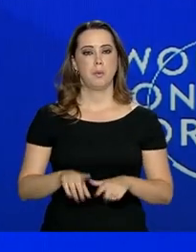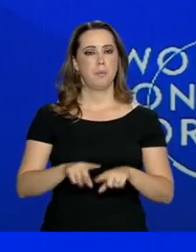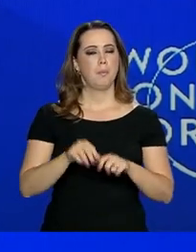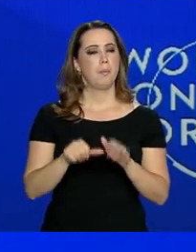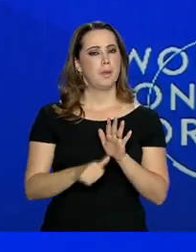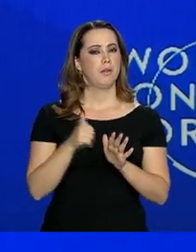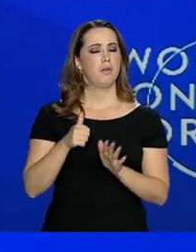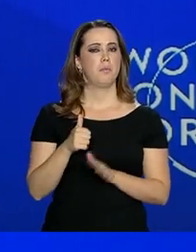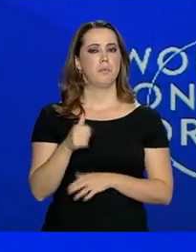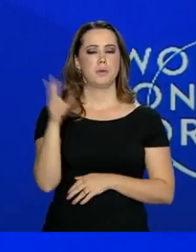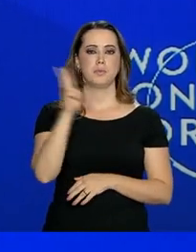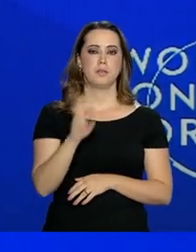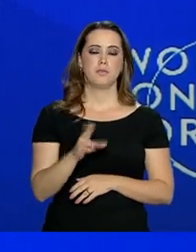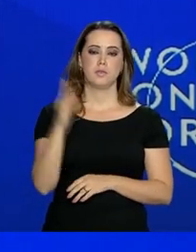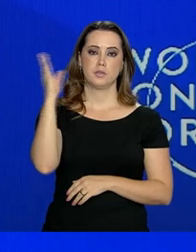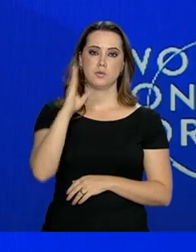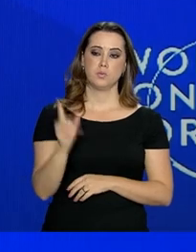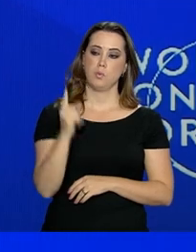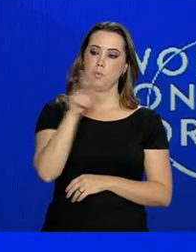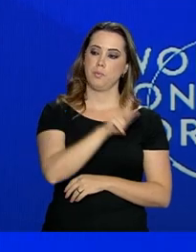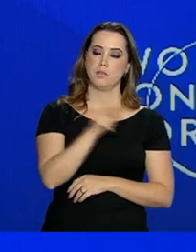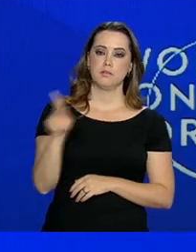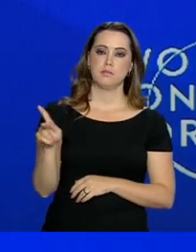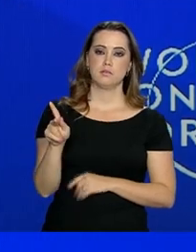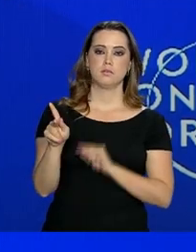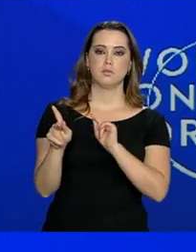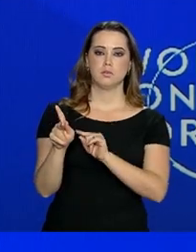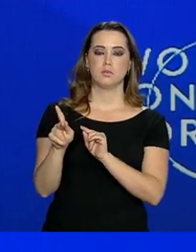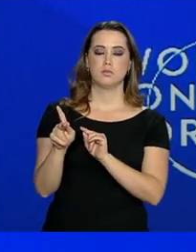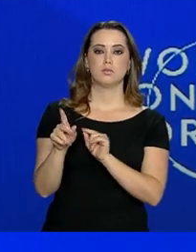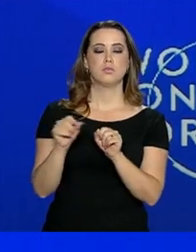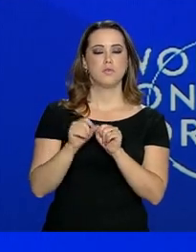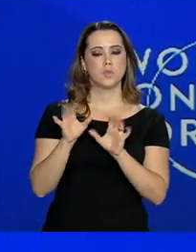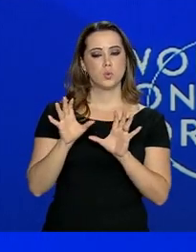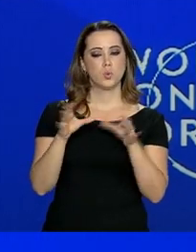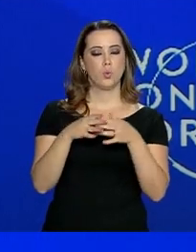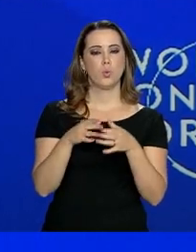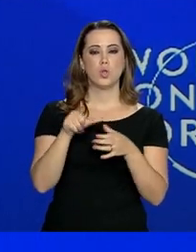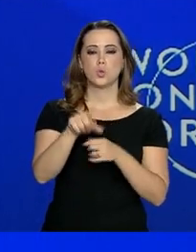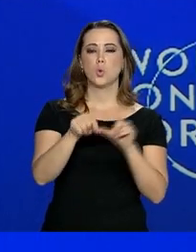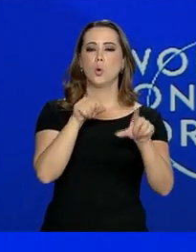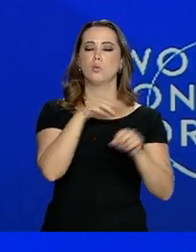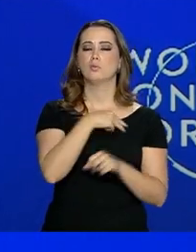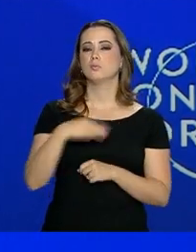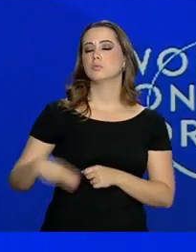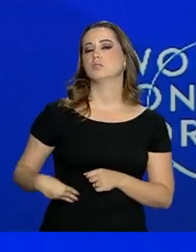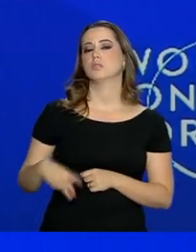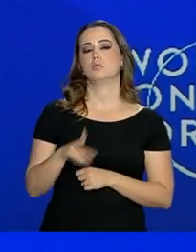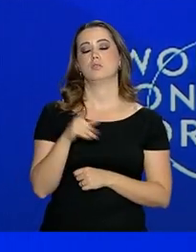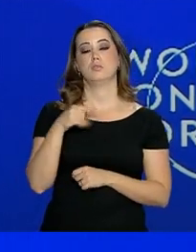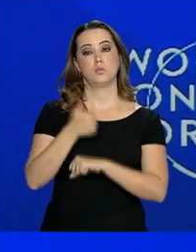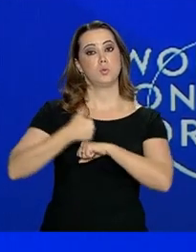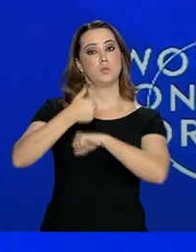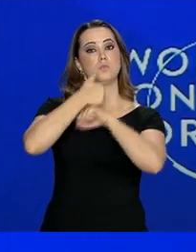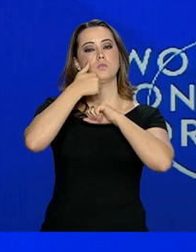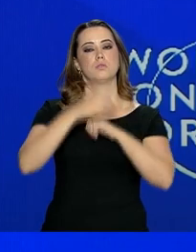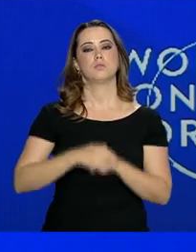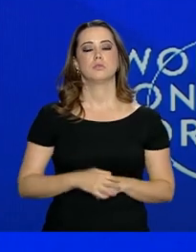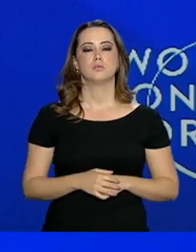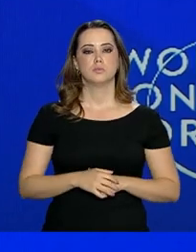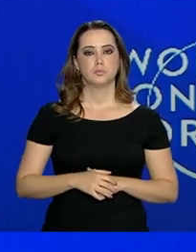primeira vez no Brasil, um presidente montou uma equipe de ministros qualificados,